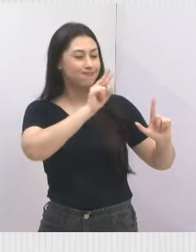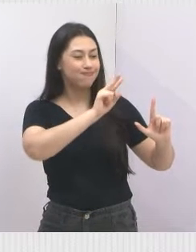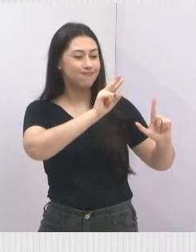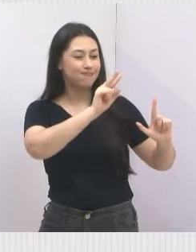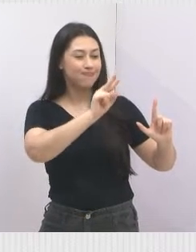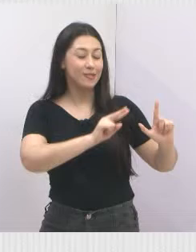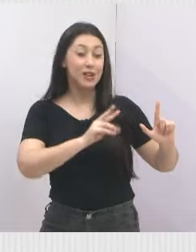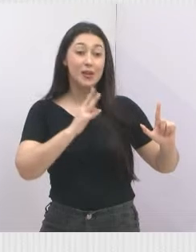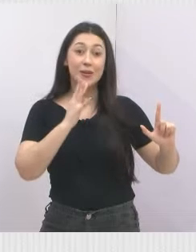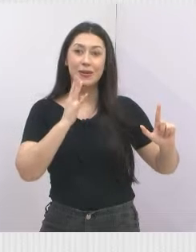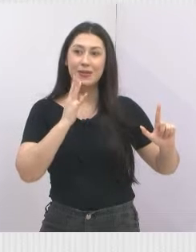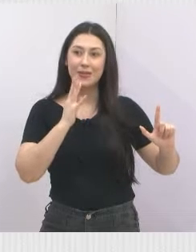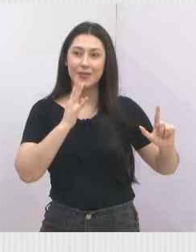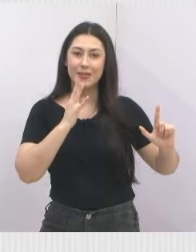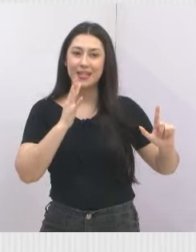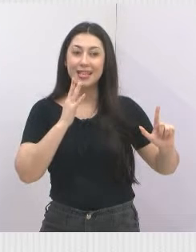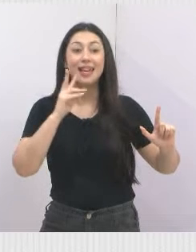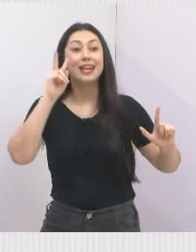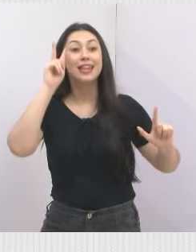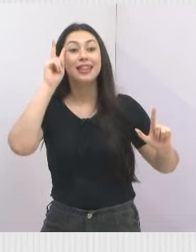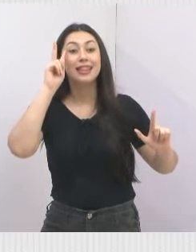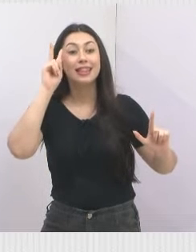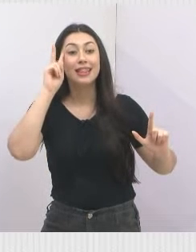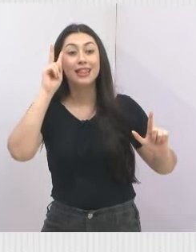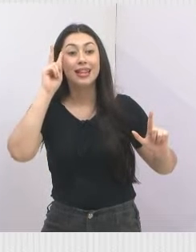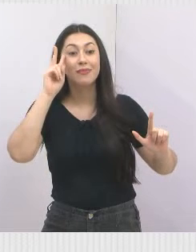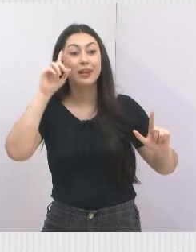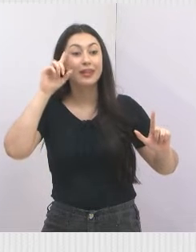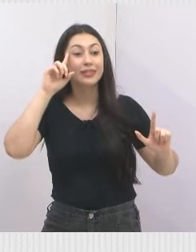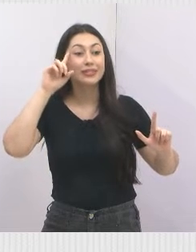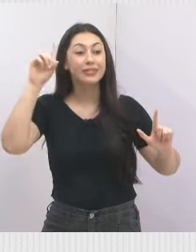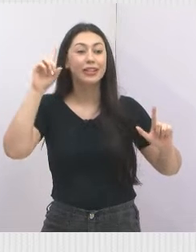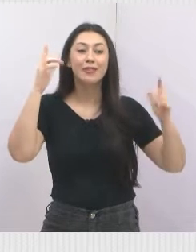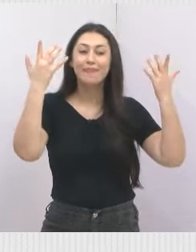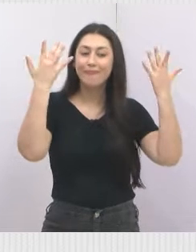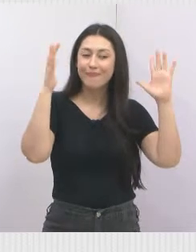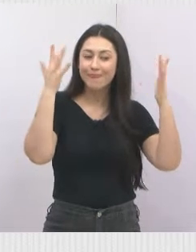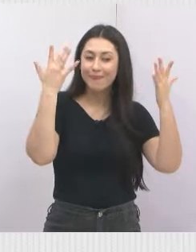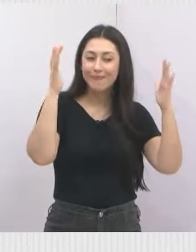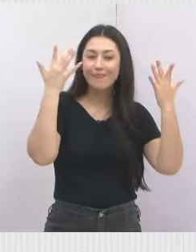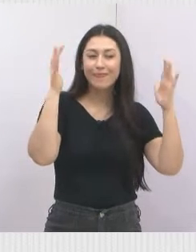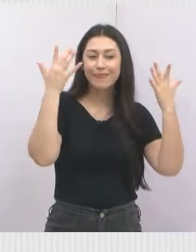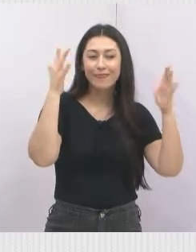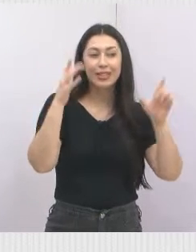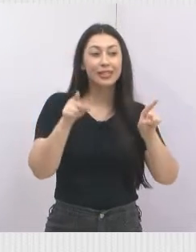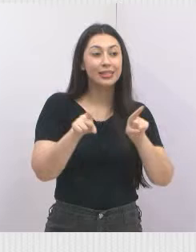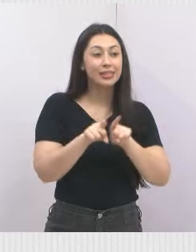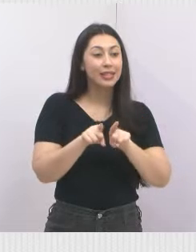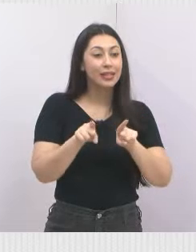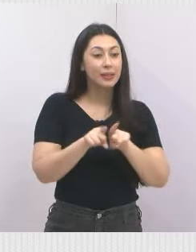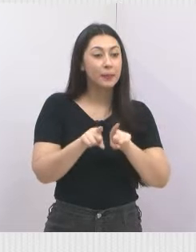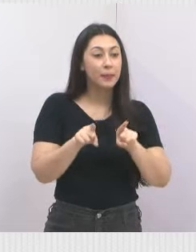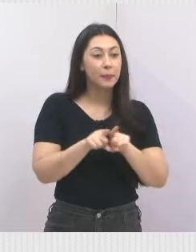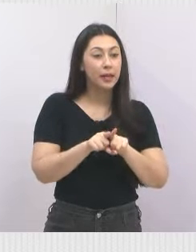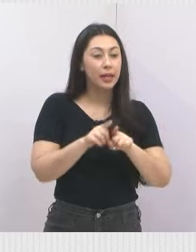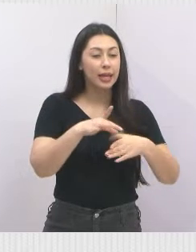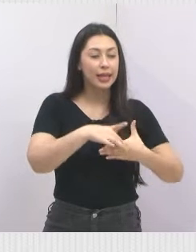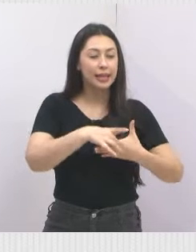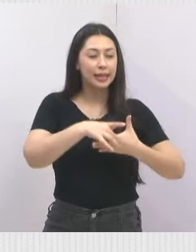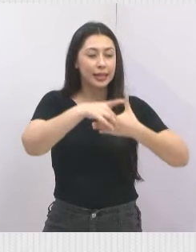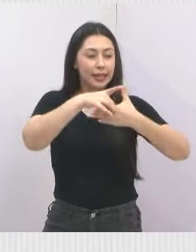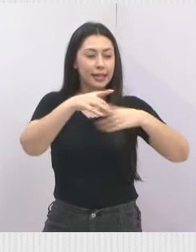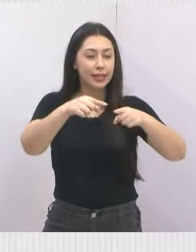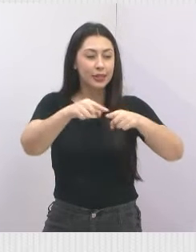conhecer aí, lembrar do dia e dar os parabéns aí. Ali está também a nossa chefe de